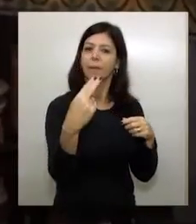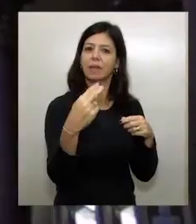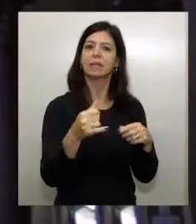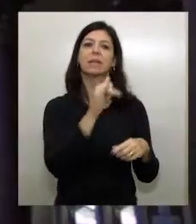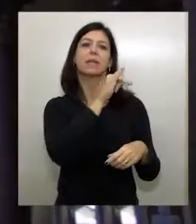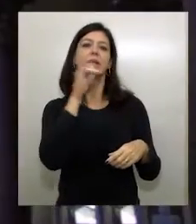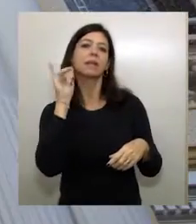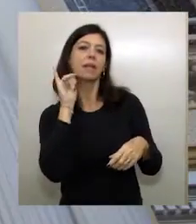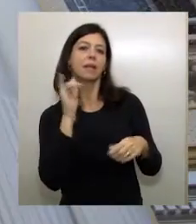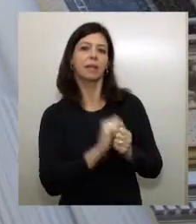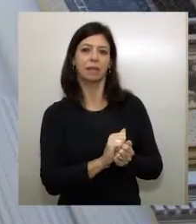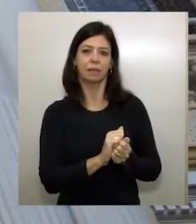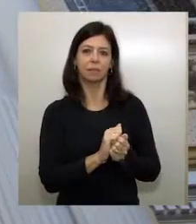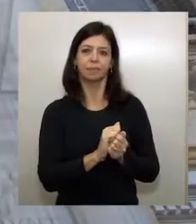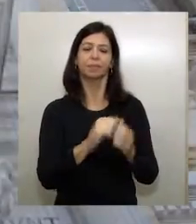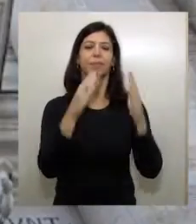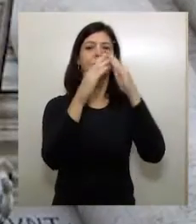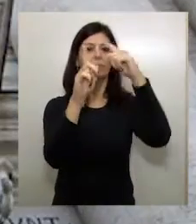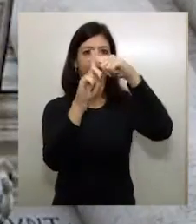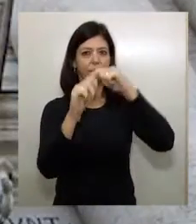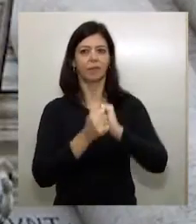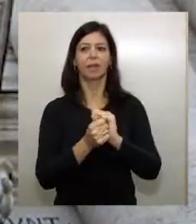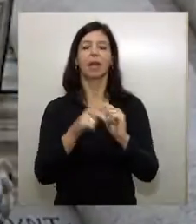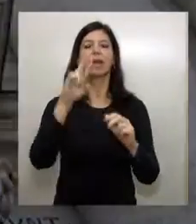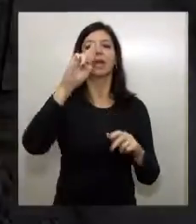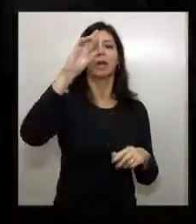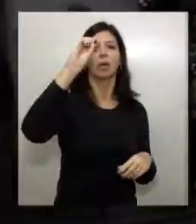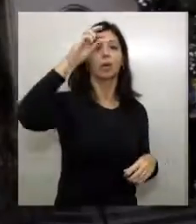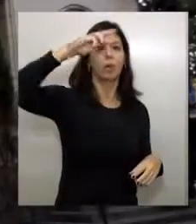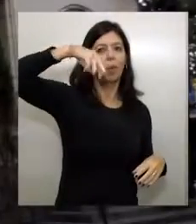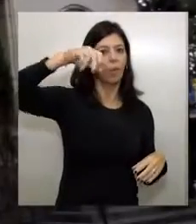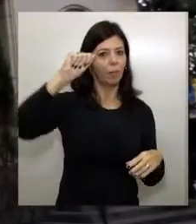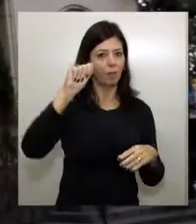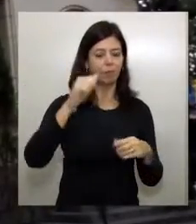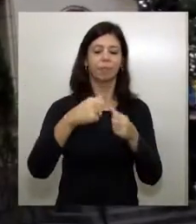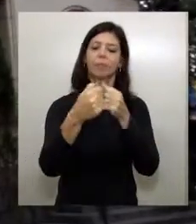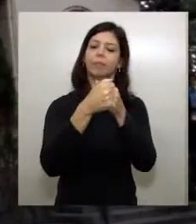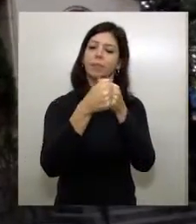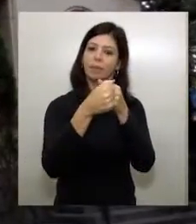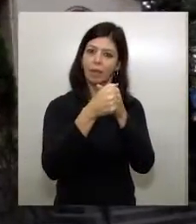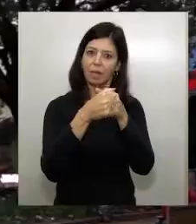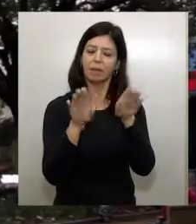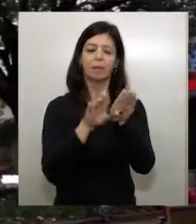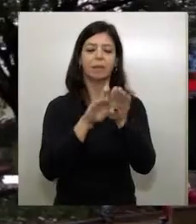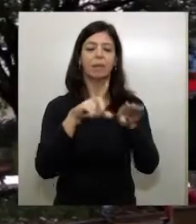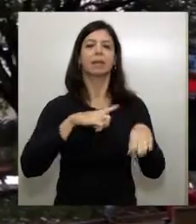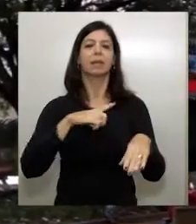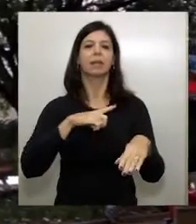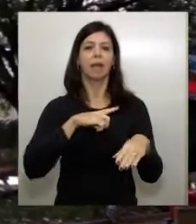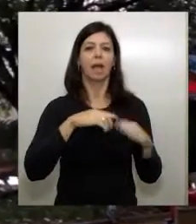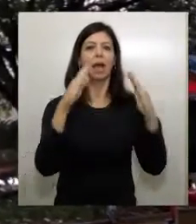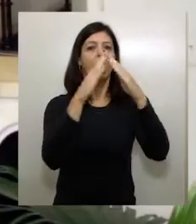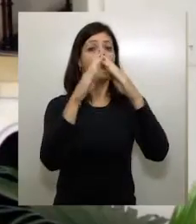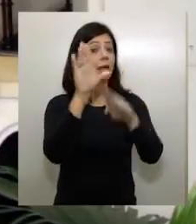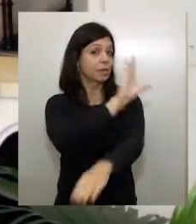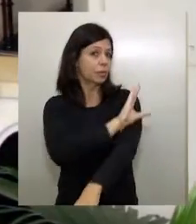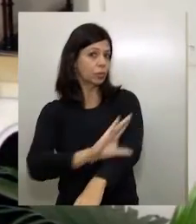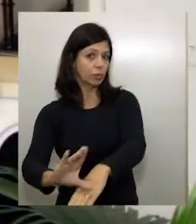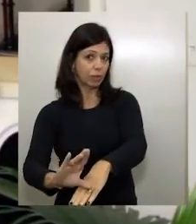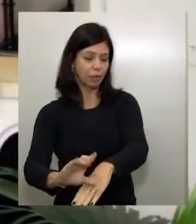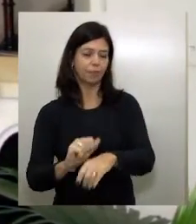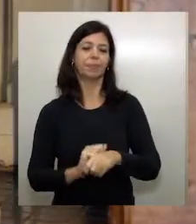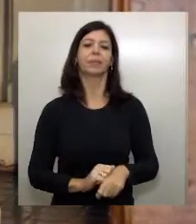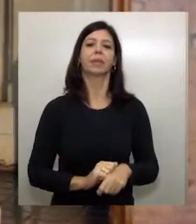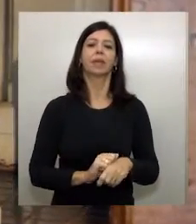Catedral Italiana de San Giovanni Inglaterano, em Roma. A poucos metros da Basílica fica a Casa da Cultura Emílio